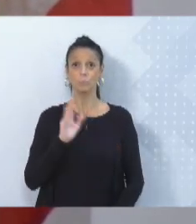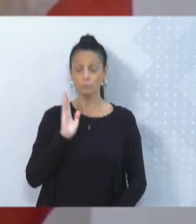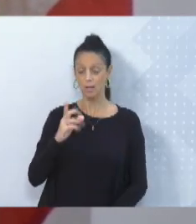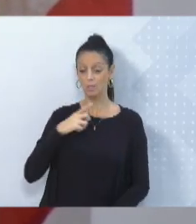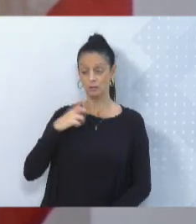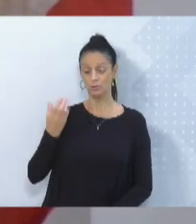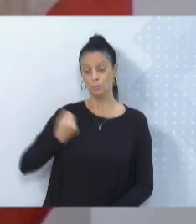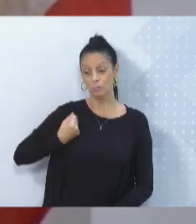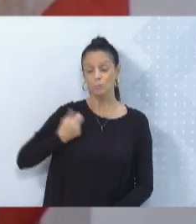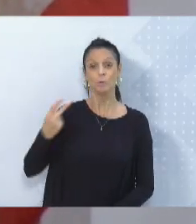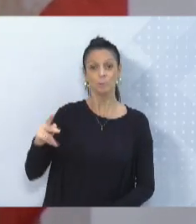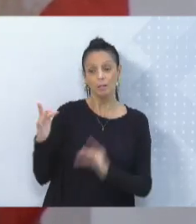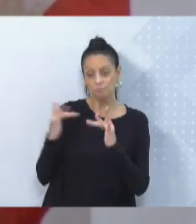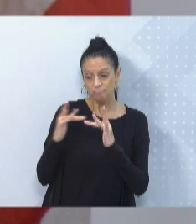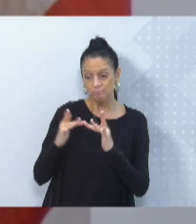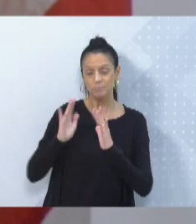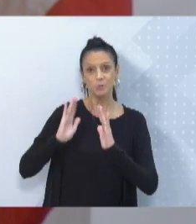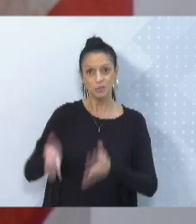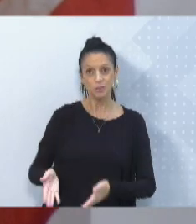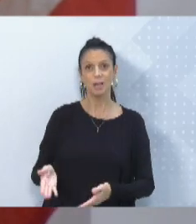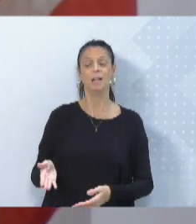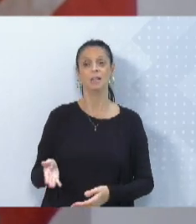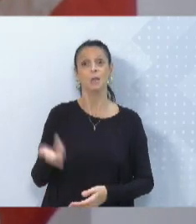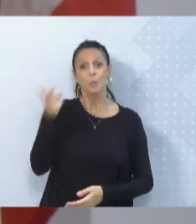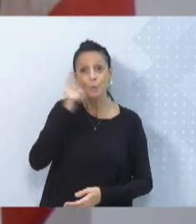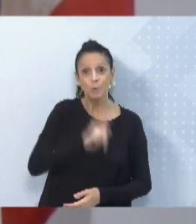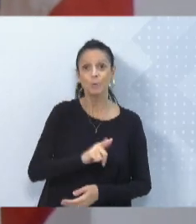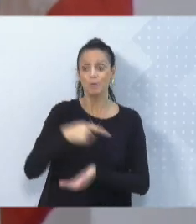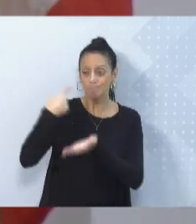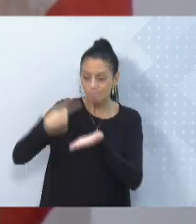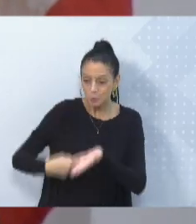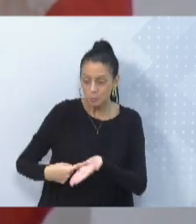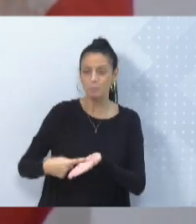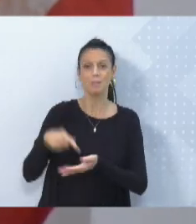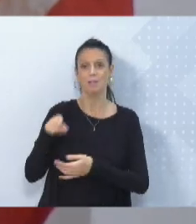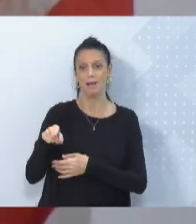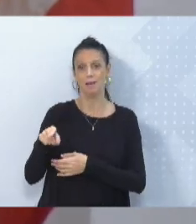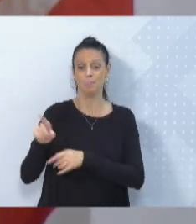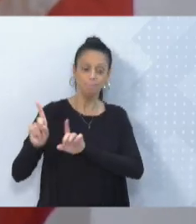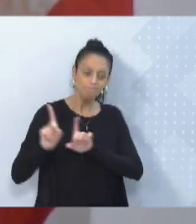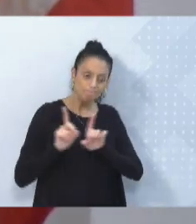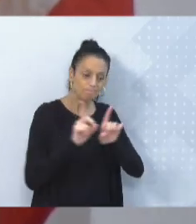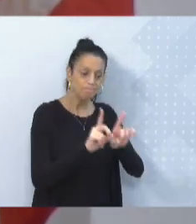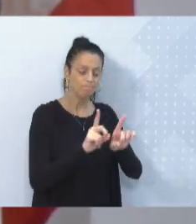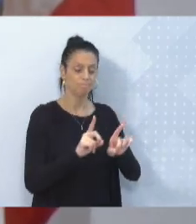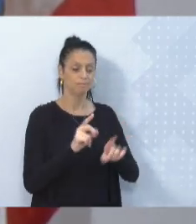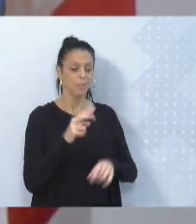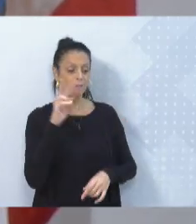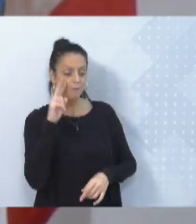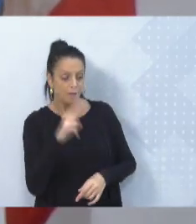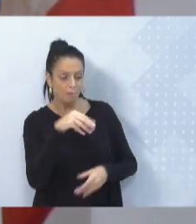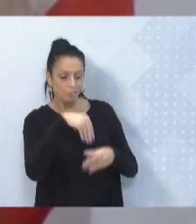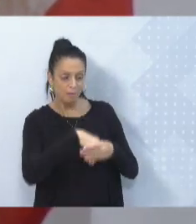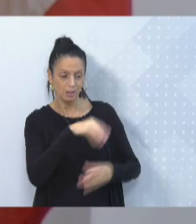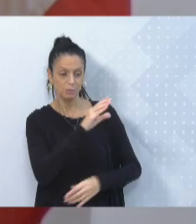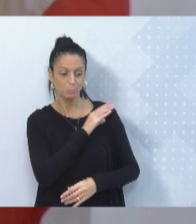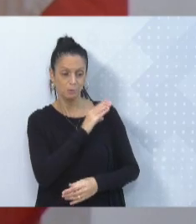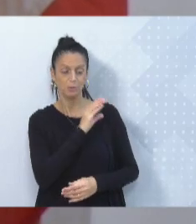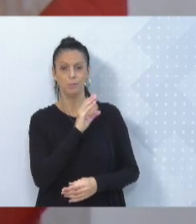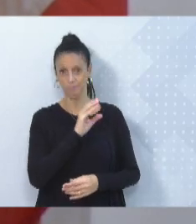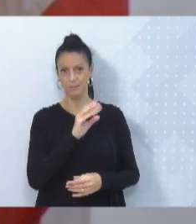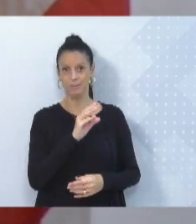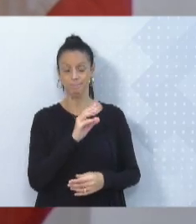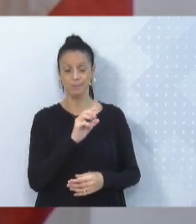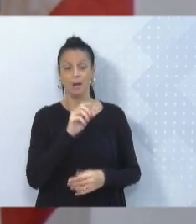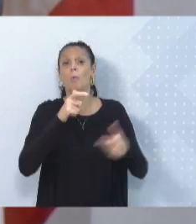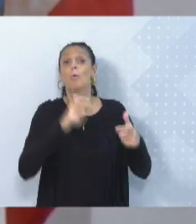a graça de conseguir essa quebra na agenda e esse espaço para poder estar lá. E eu